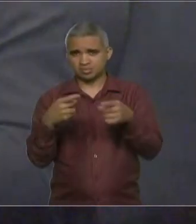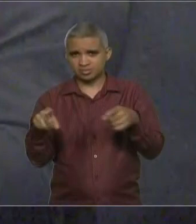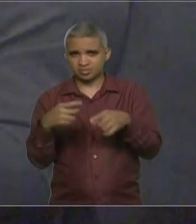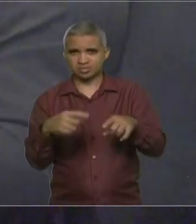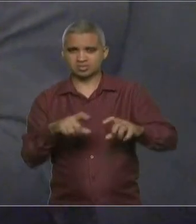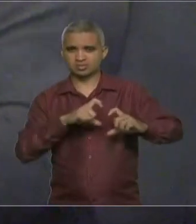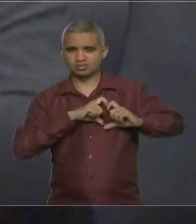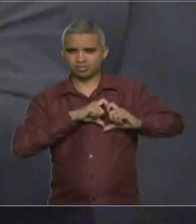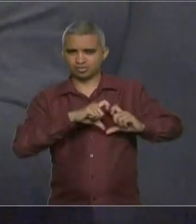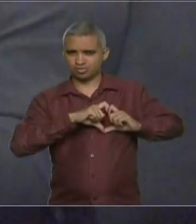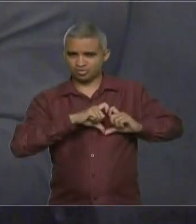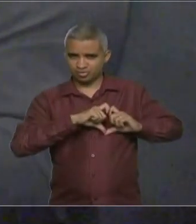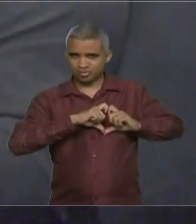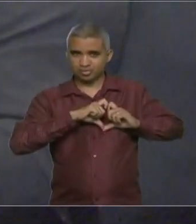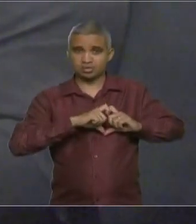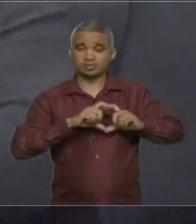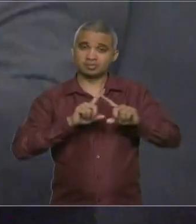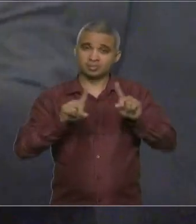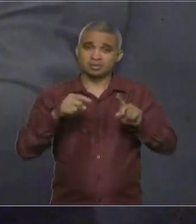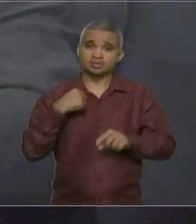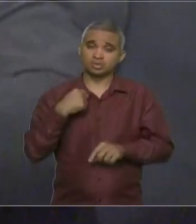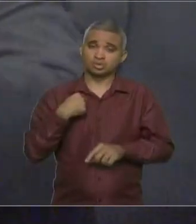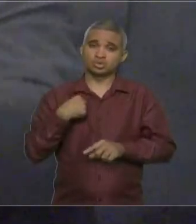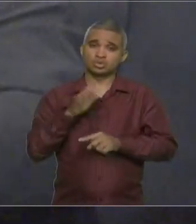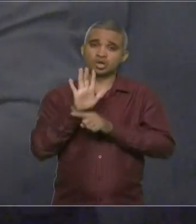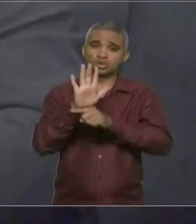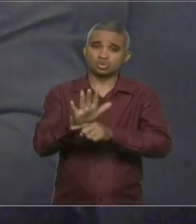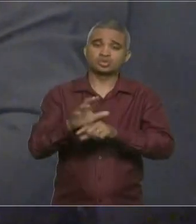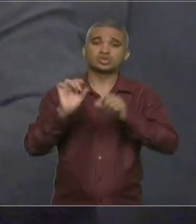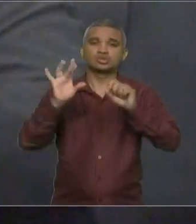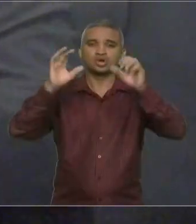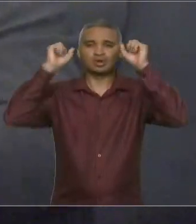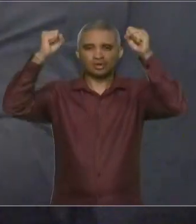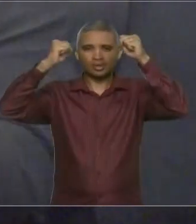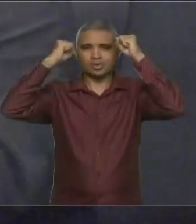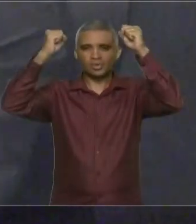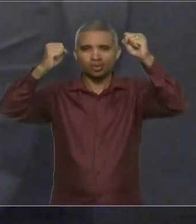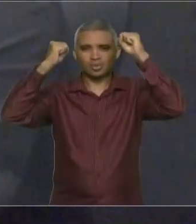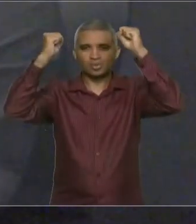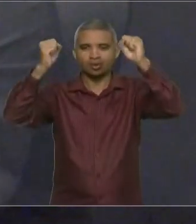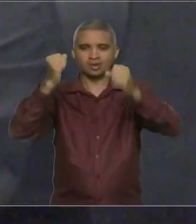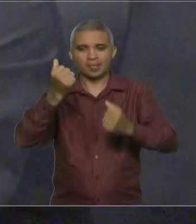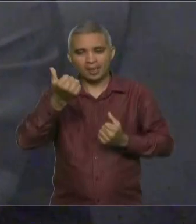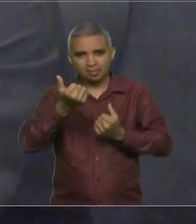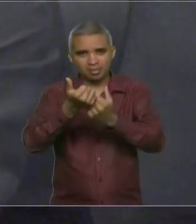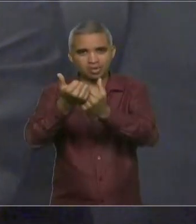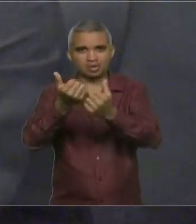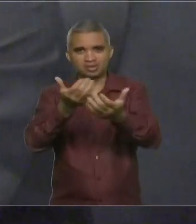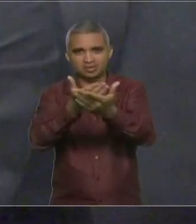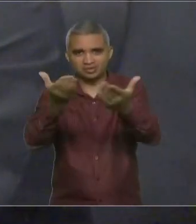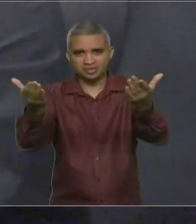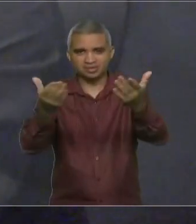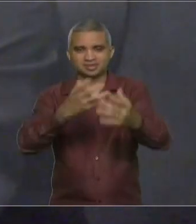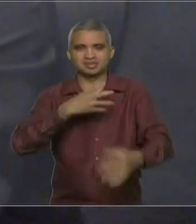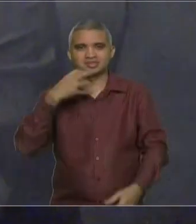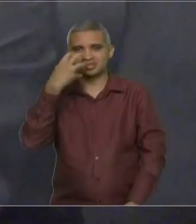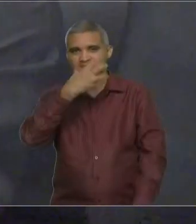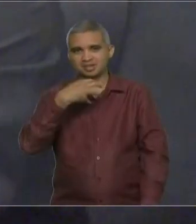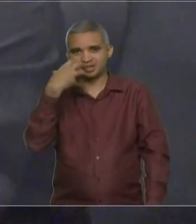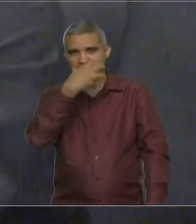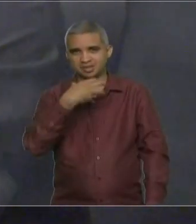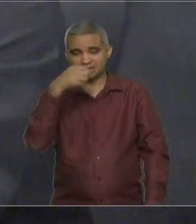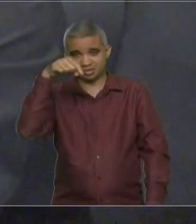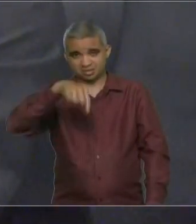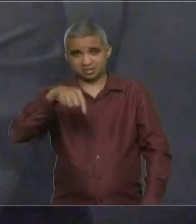posso ajudar é ali na plateia, a Suviana aplaudindo, também apoiando vocês que estão começando essa nova trajetória e uma nova